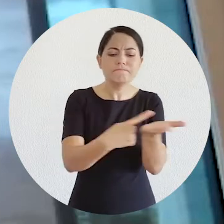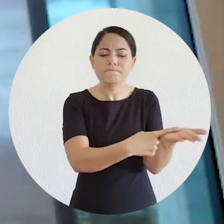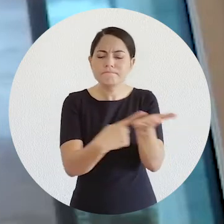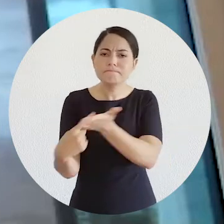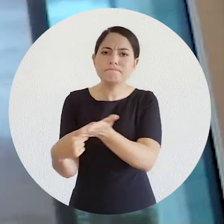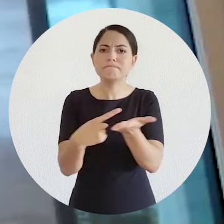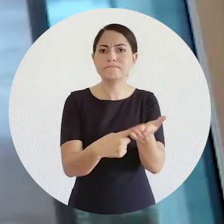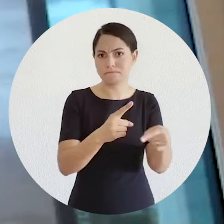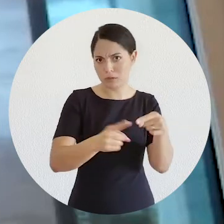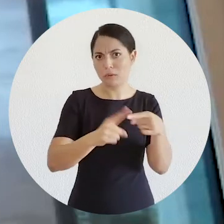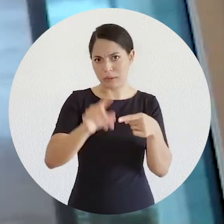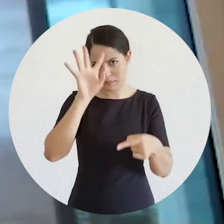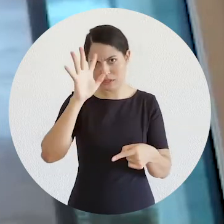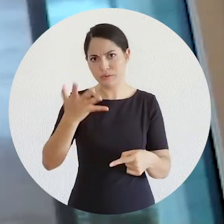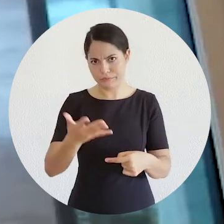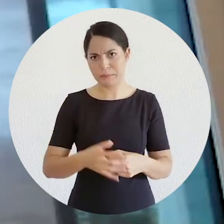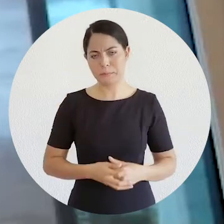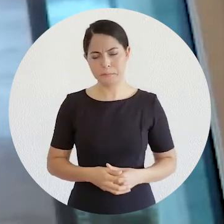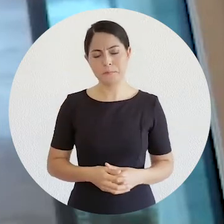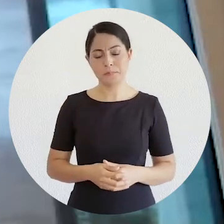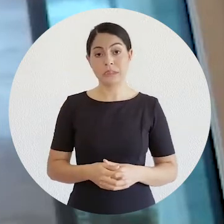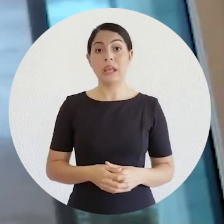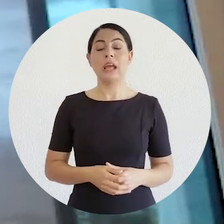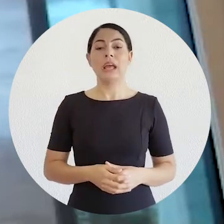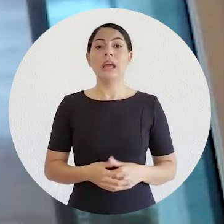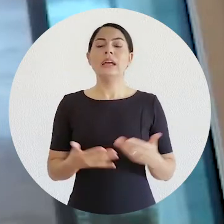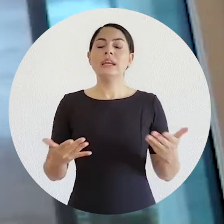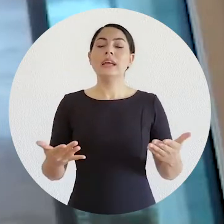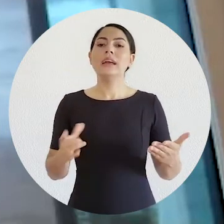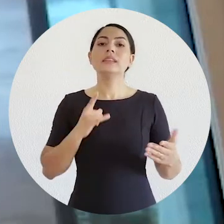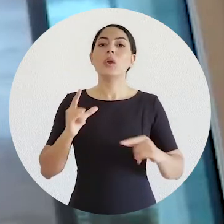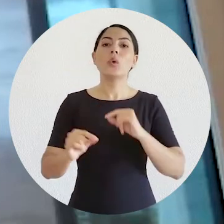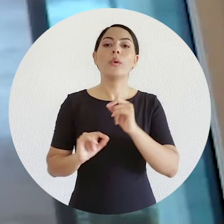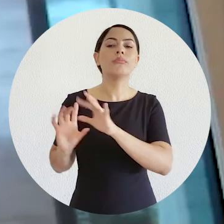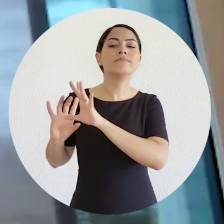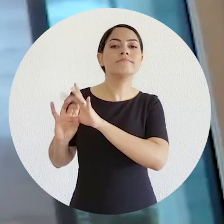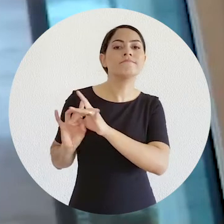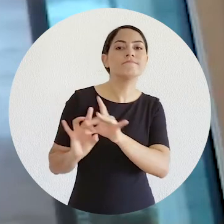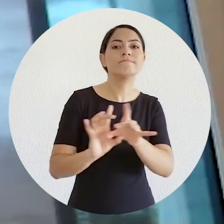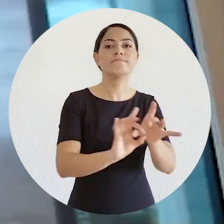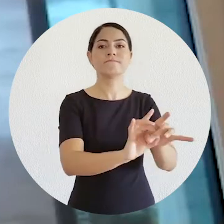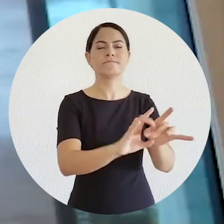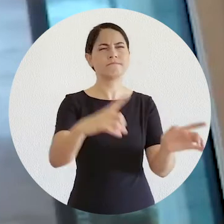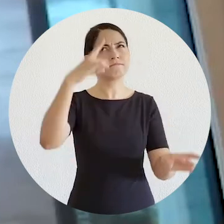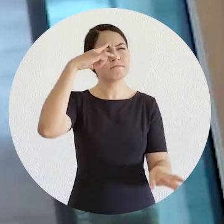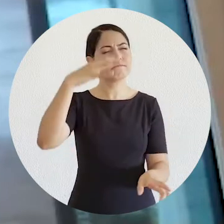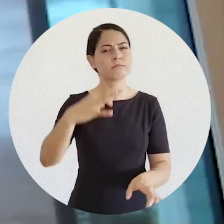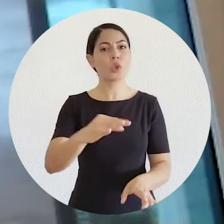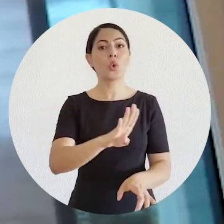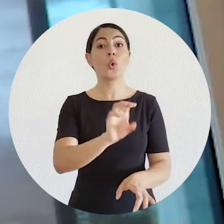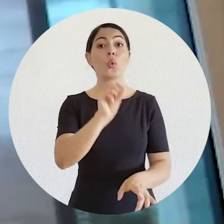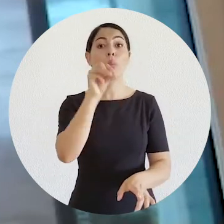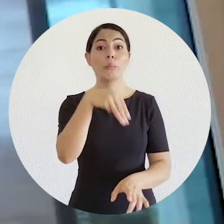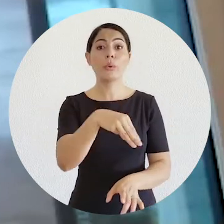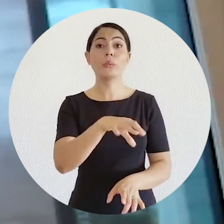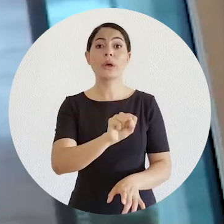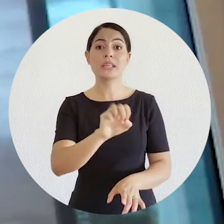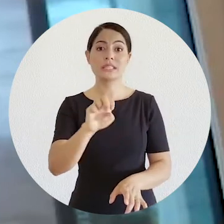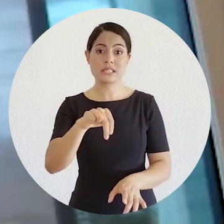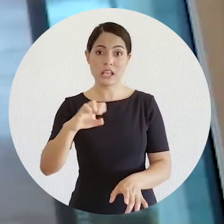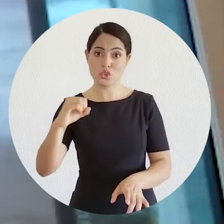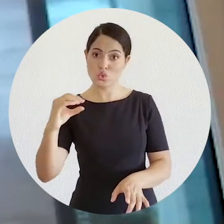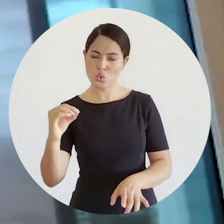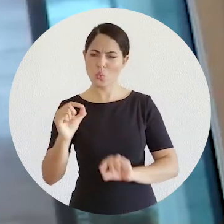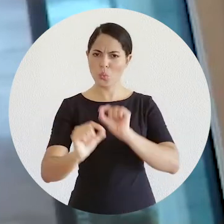as controvérsias e os conflitos. E começam a entregar o bom senso. Então, eu acho que a